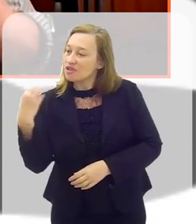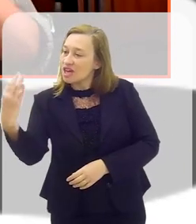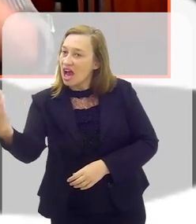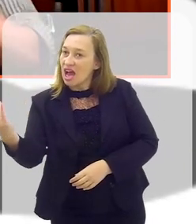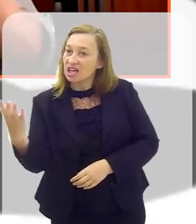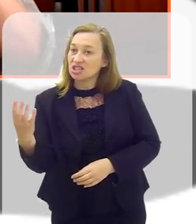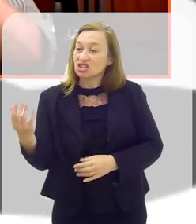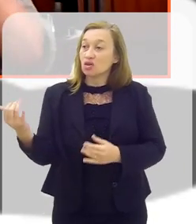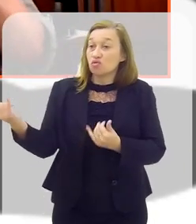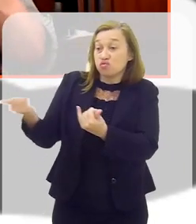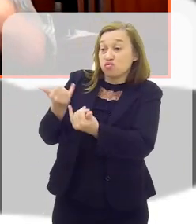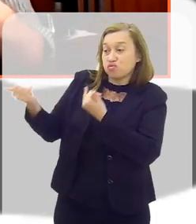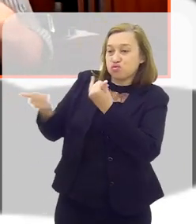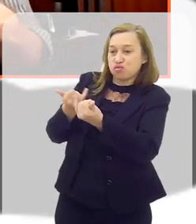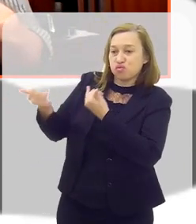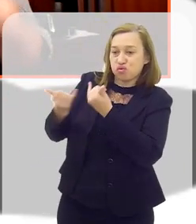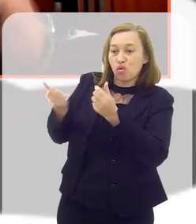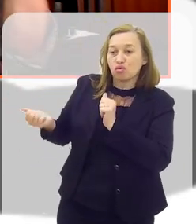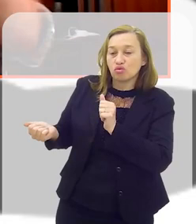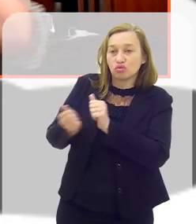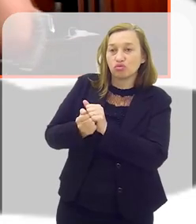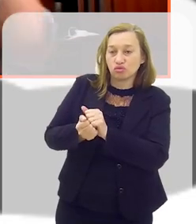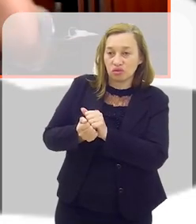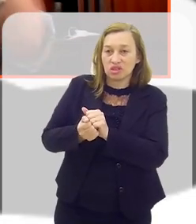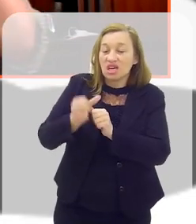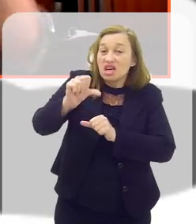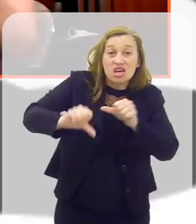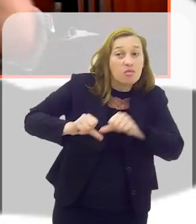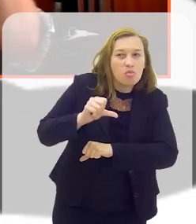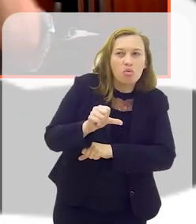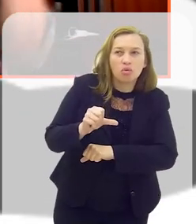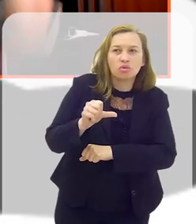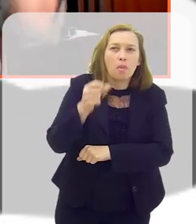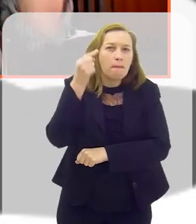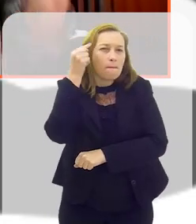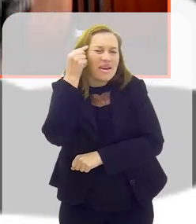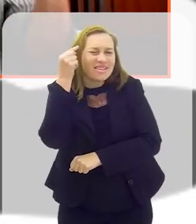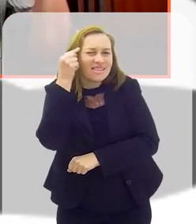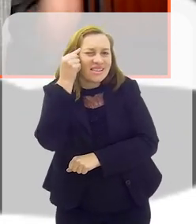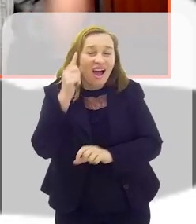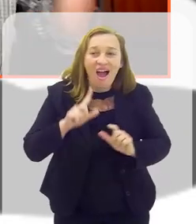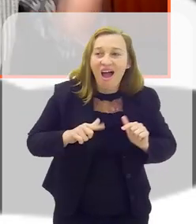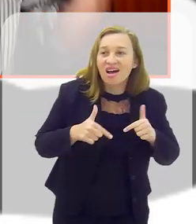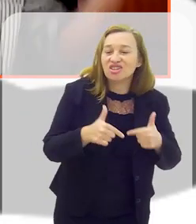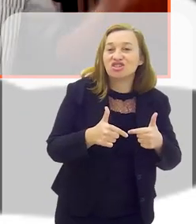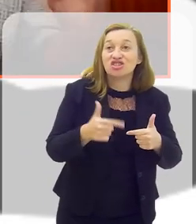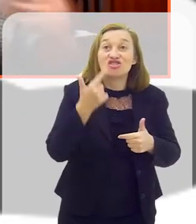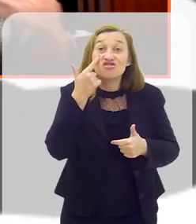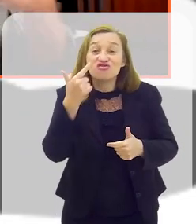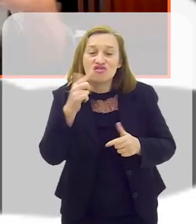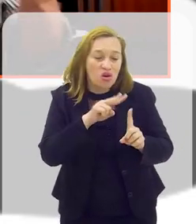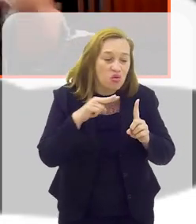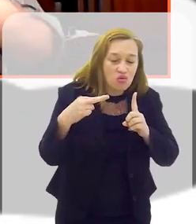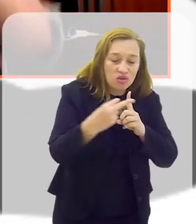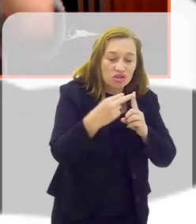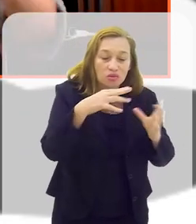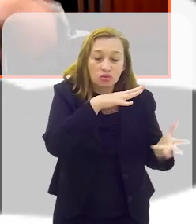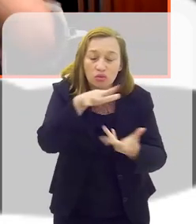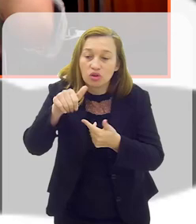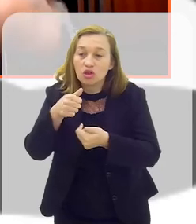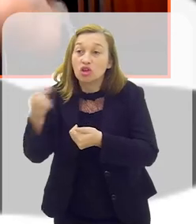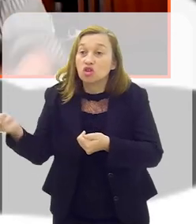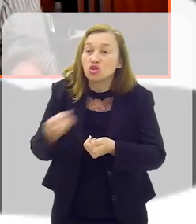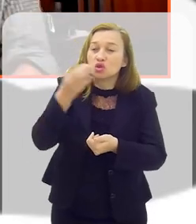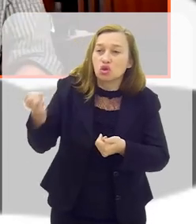realidade, uma série de informações com você que modificam totalmente o seu modo de pensar, o seu modo de ver, e trazem